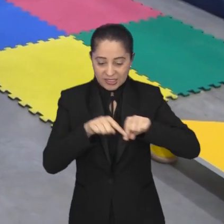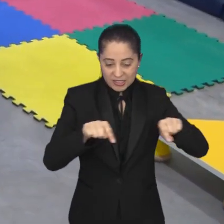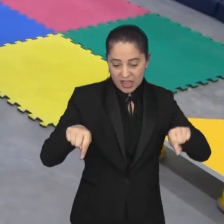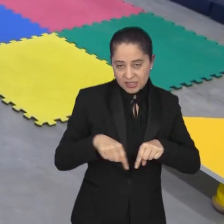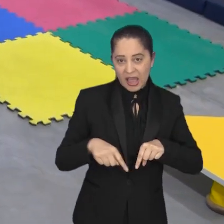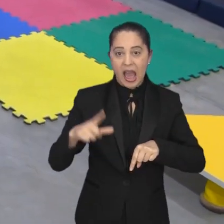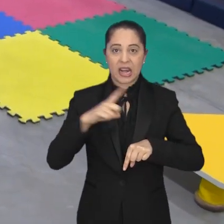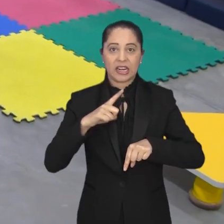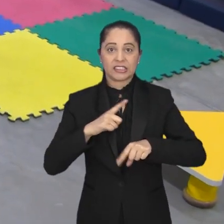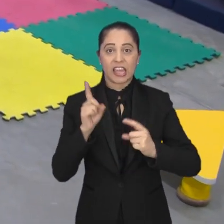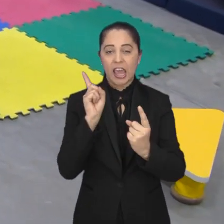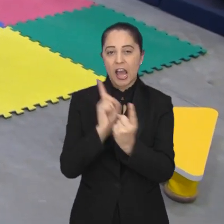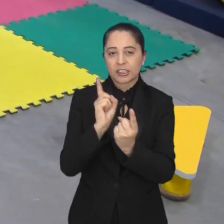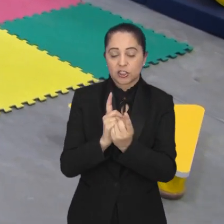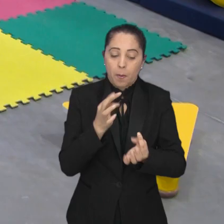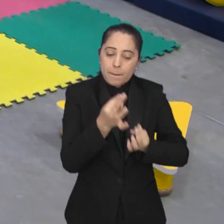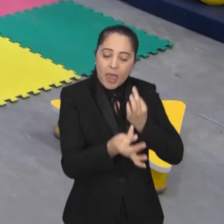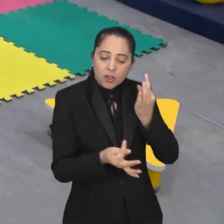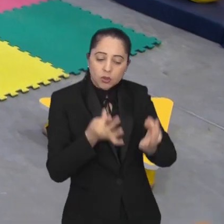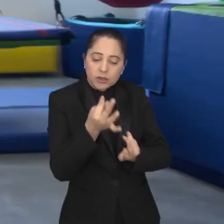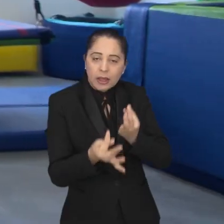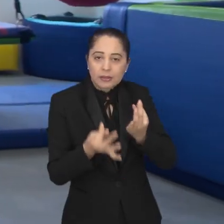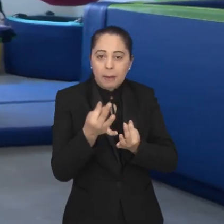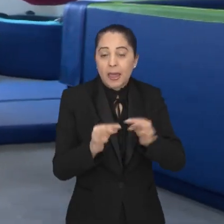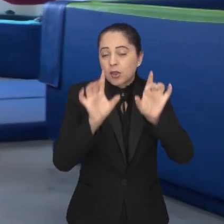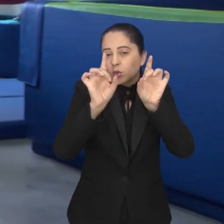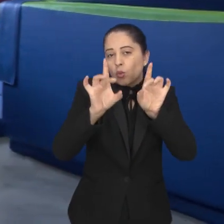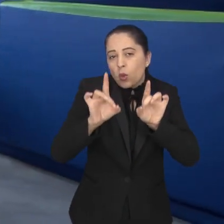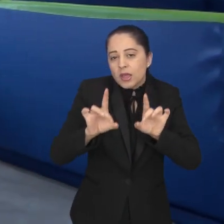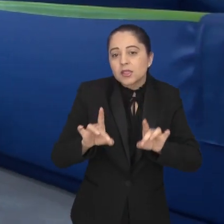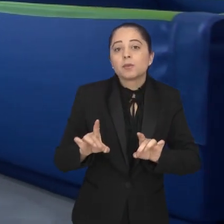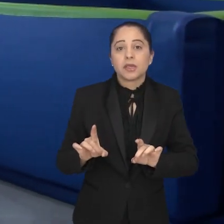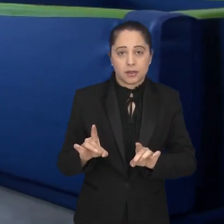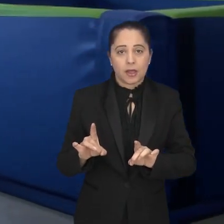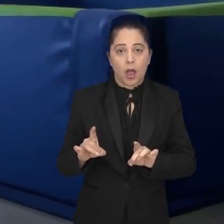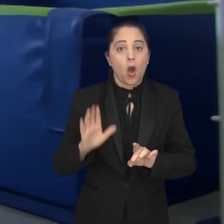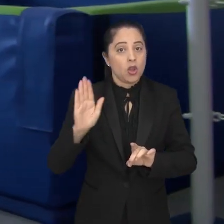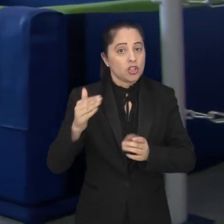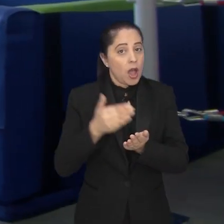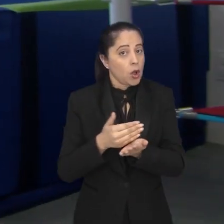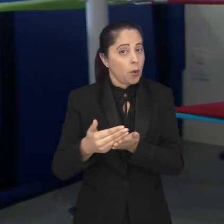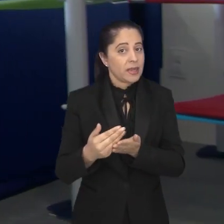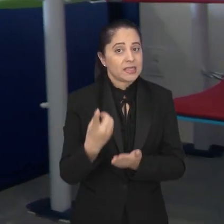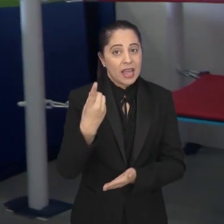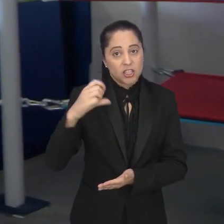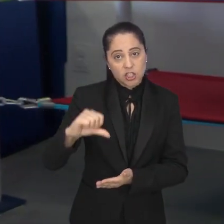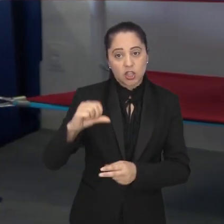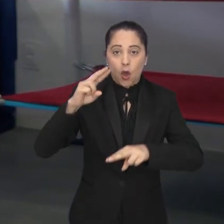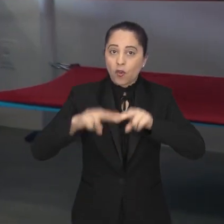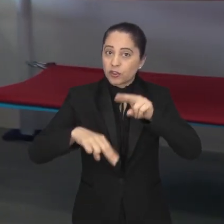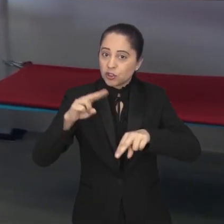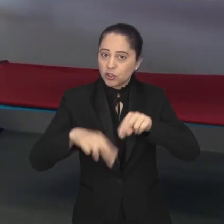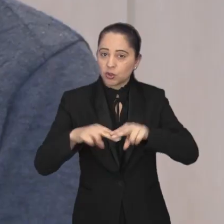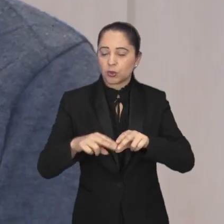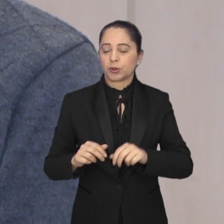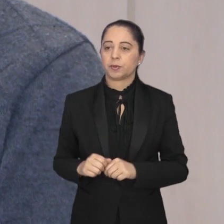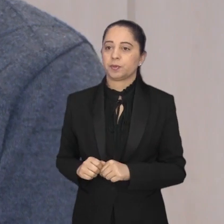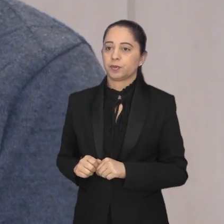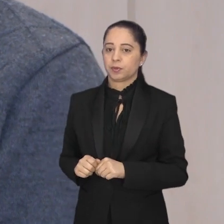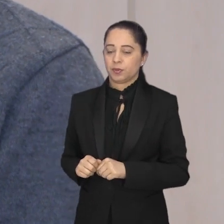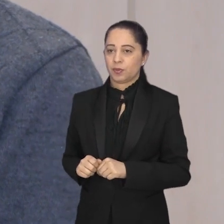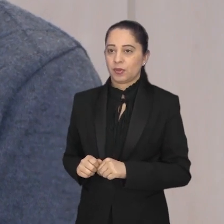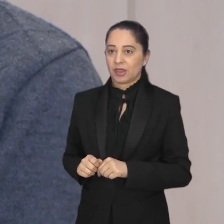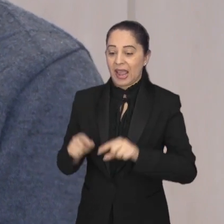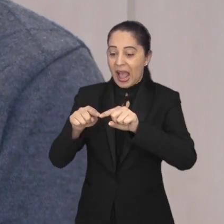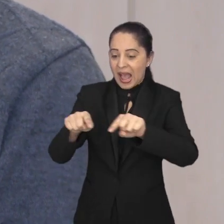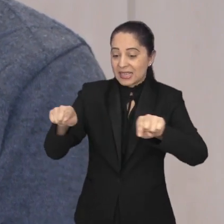integrado e individualizado de tratamento que deve começar a ser oferecido a partir do dia 19 de junho. A ala